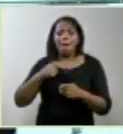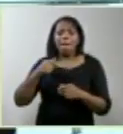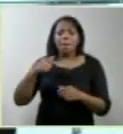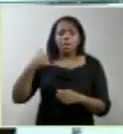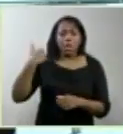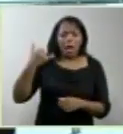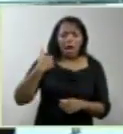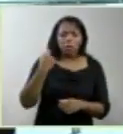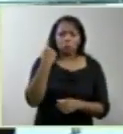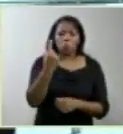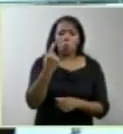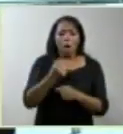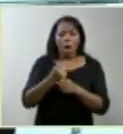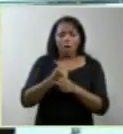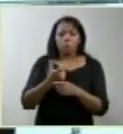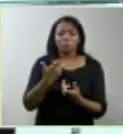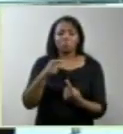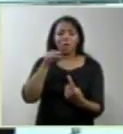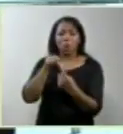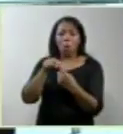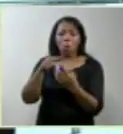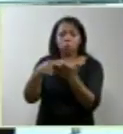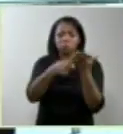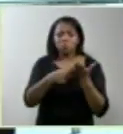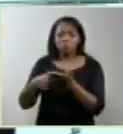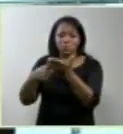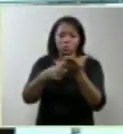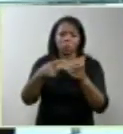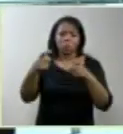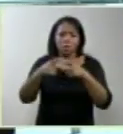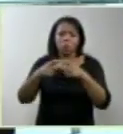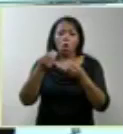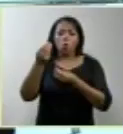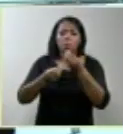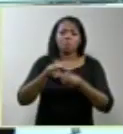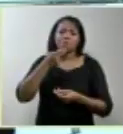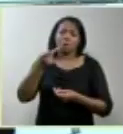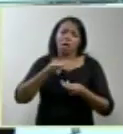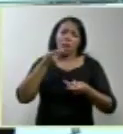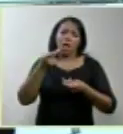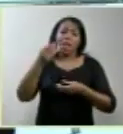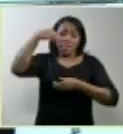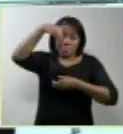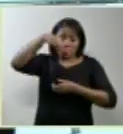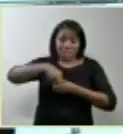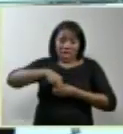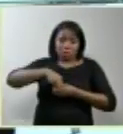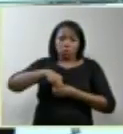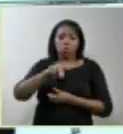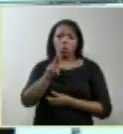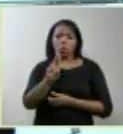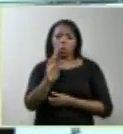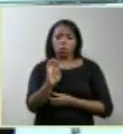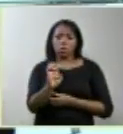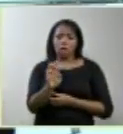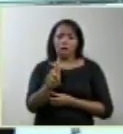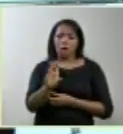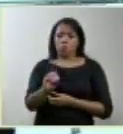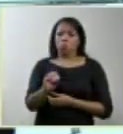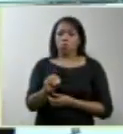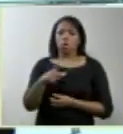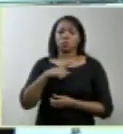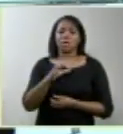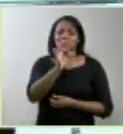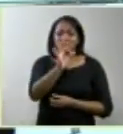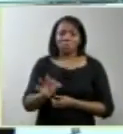os médicos não chegam a acordo se ela é anencefala ou não, como vão dizer que dentro do útero, com o ultrassom, eu tenho 100